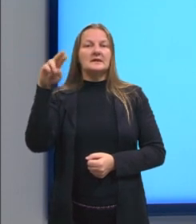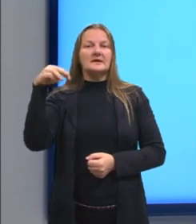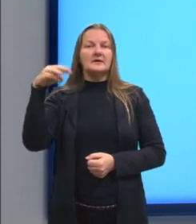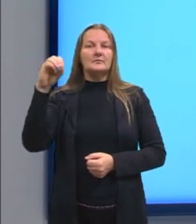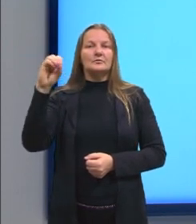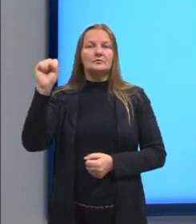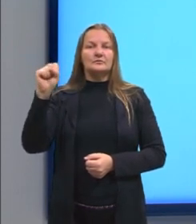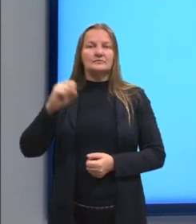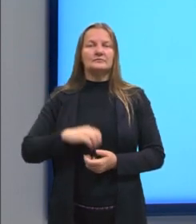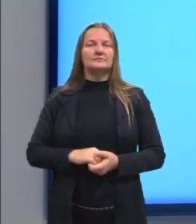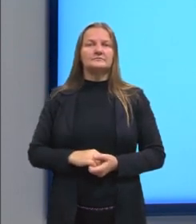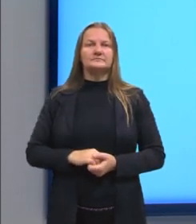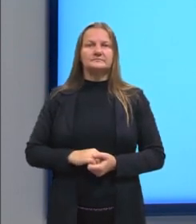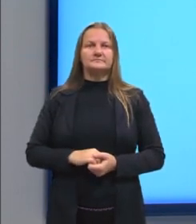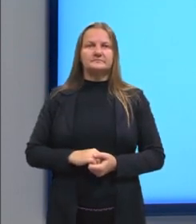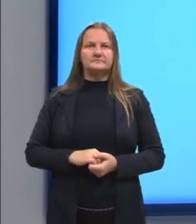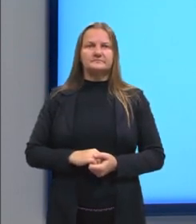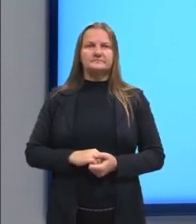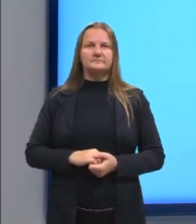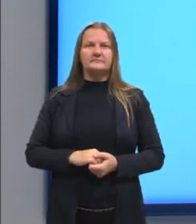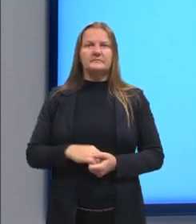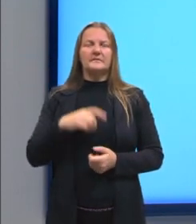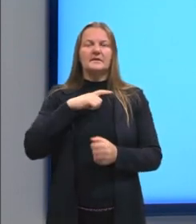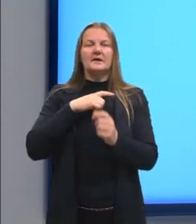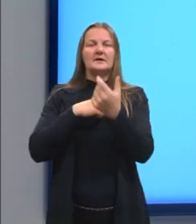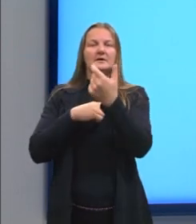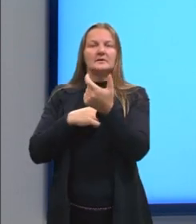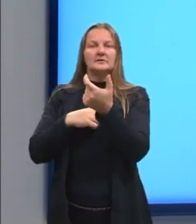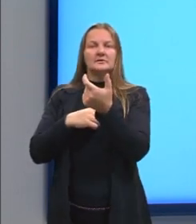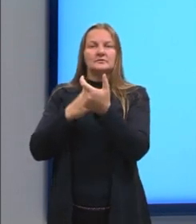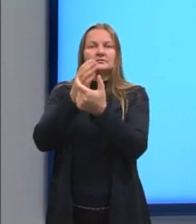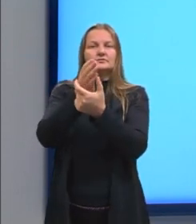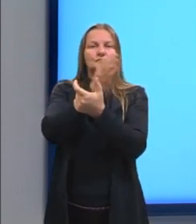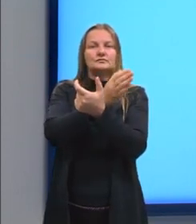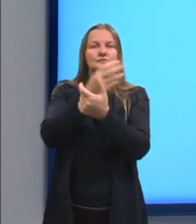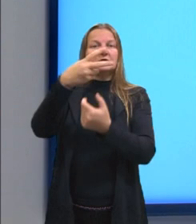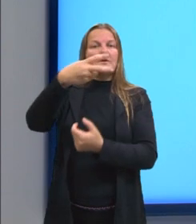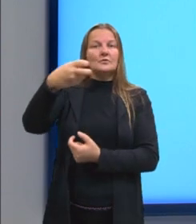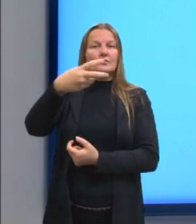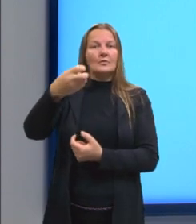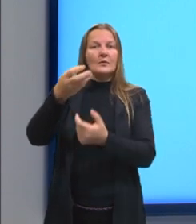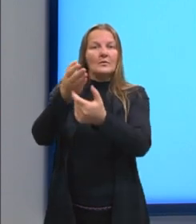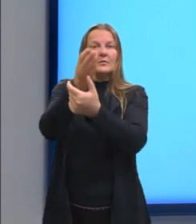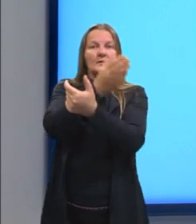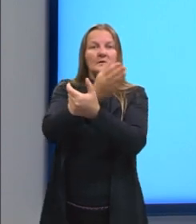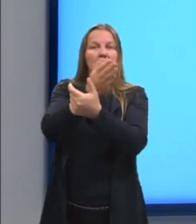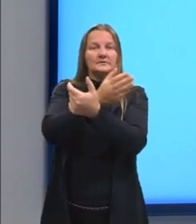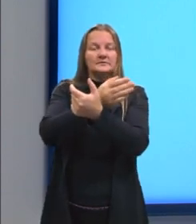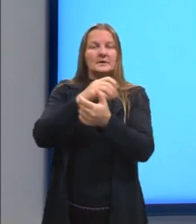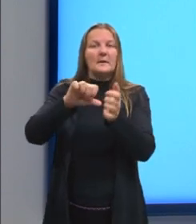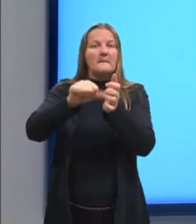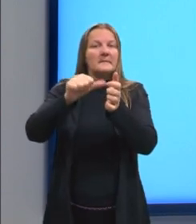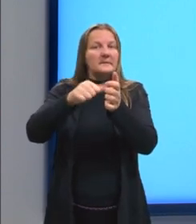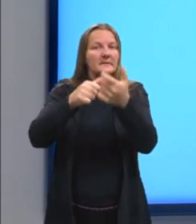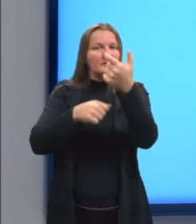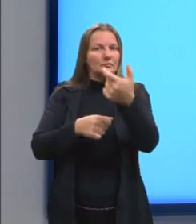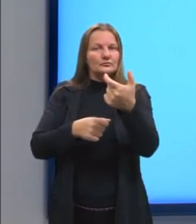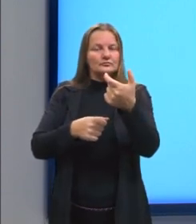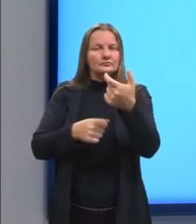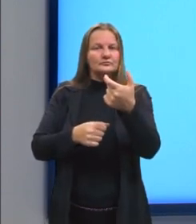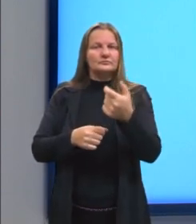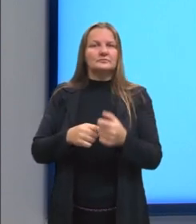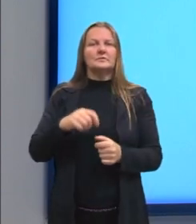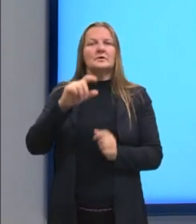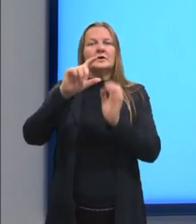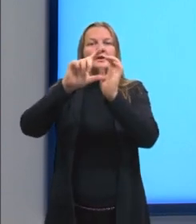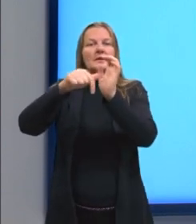membros? Nós temos sempre o membro antes da igualdade, representado por primeiro membro e o